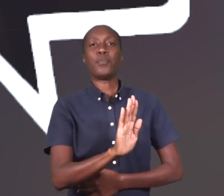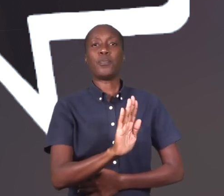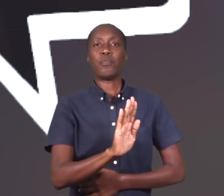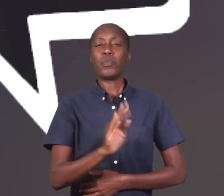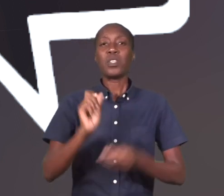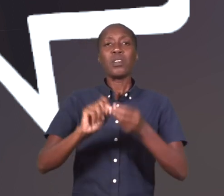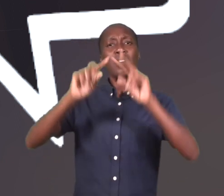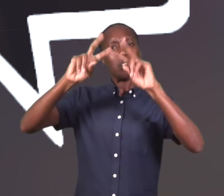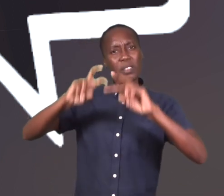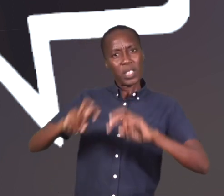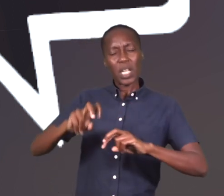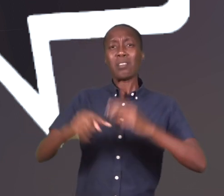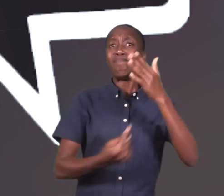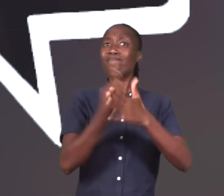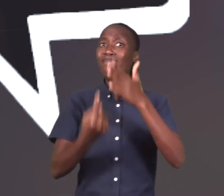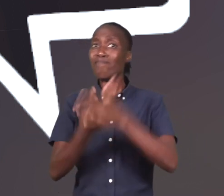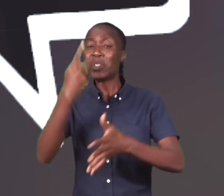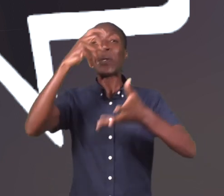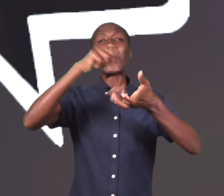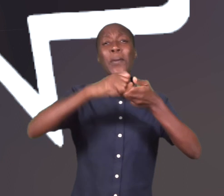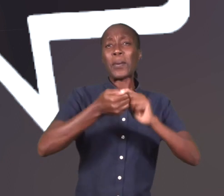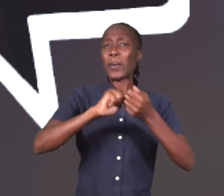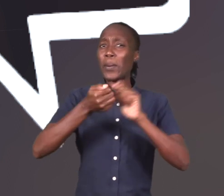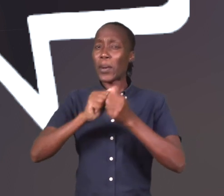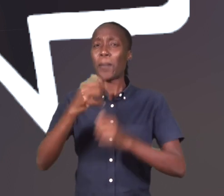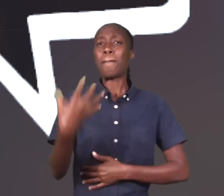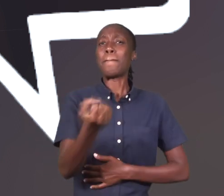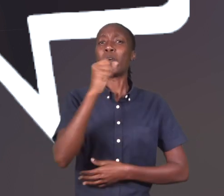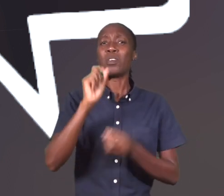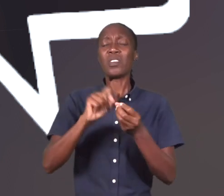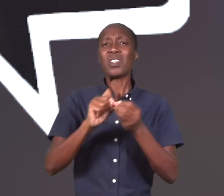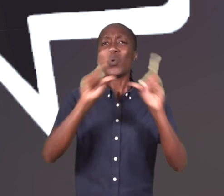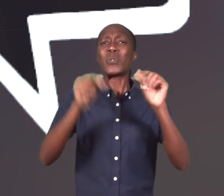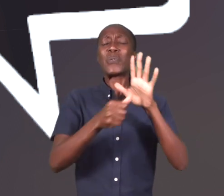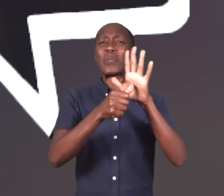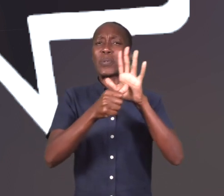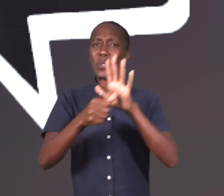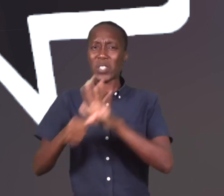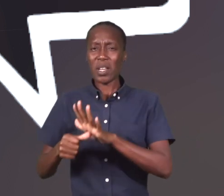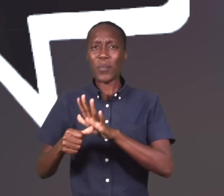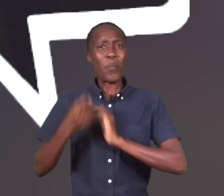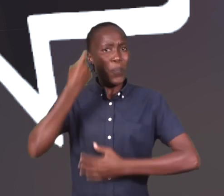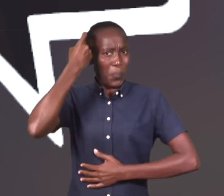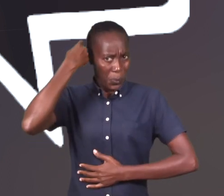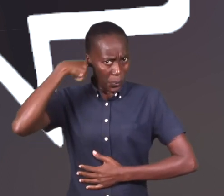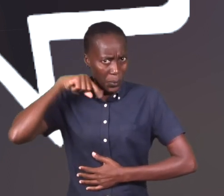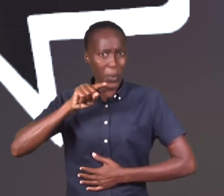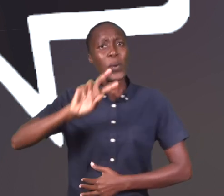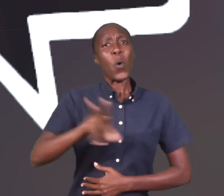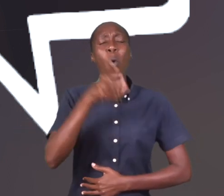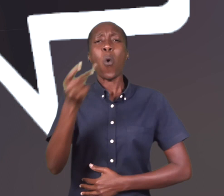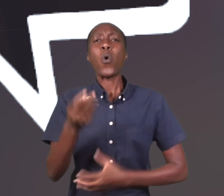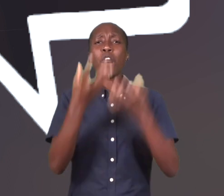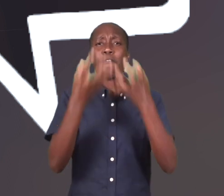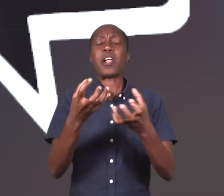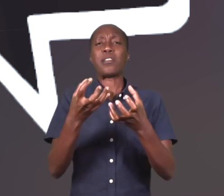De investigar casos de abusos e injustiças, expondo práticas discriminatórias, corrupção e